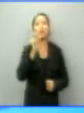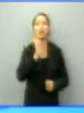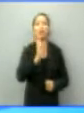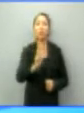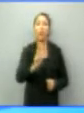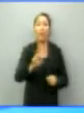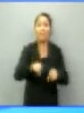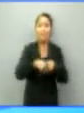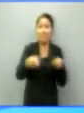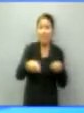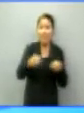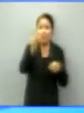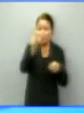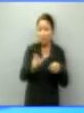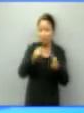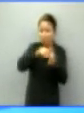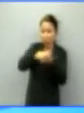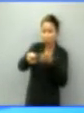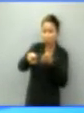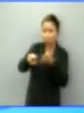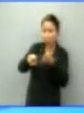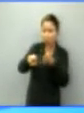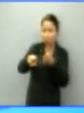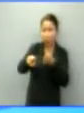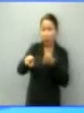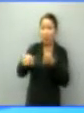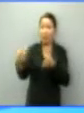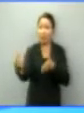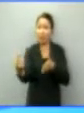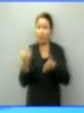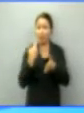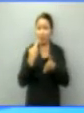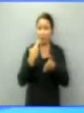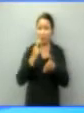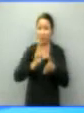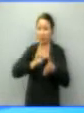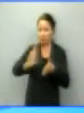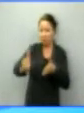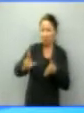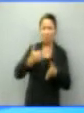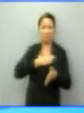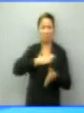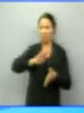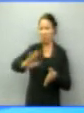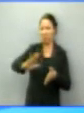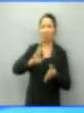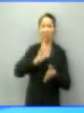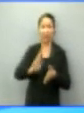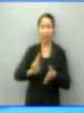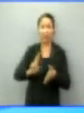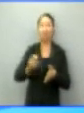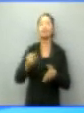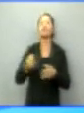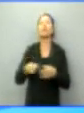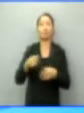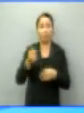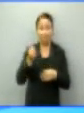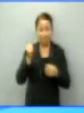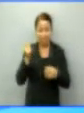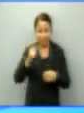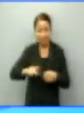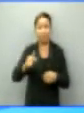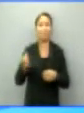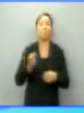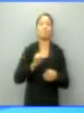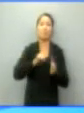satisfeito com a resposta, quem pergunta poderá recolocar a questão em 30 segundos, e o respondente terá um minuto para uma